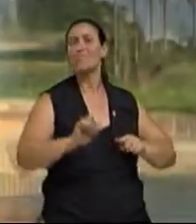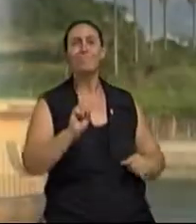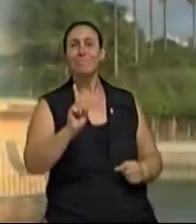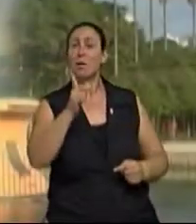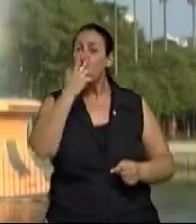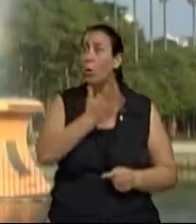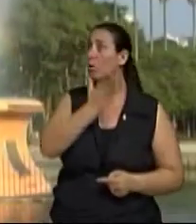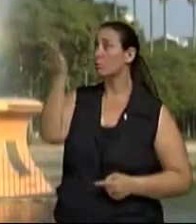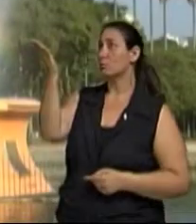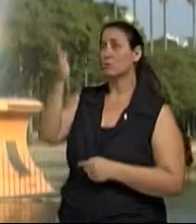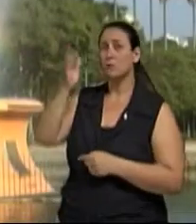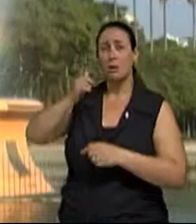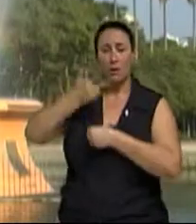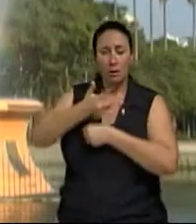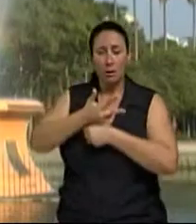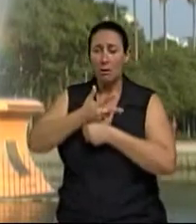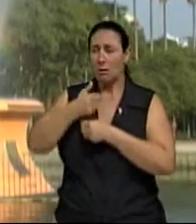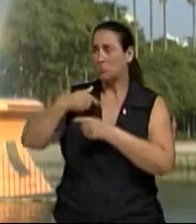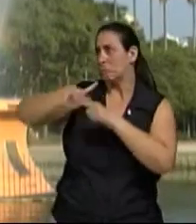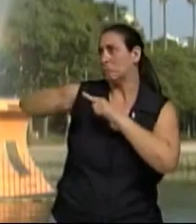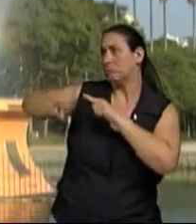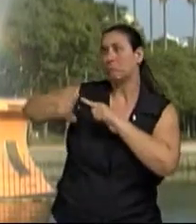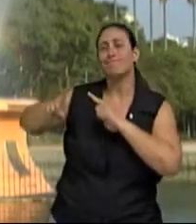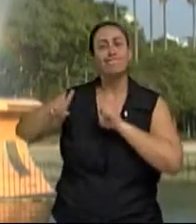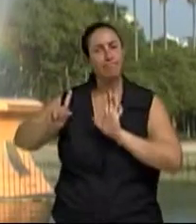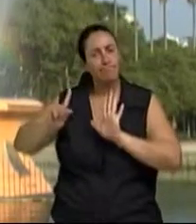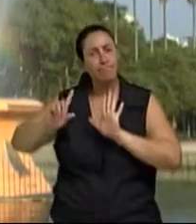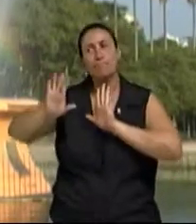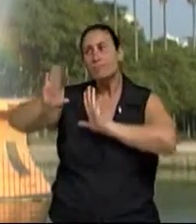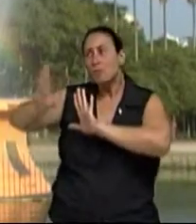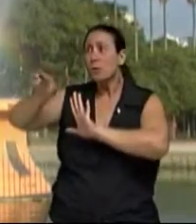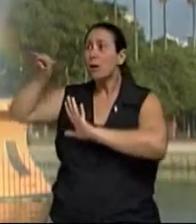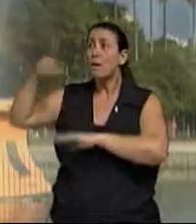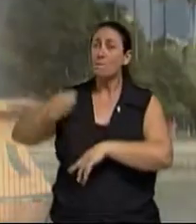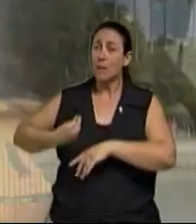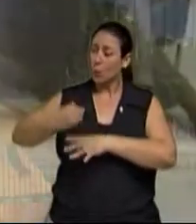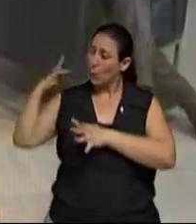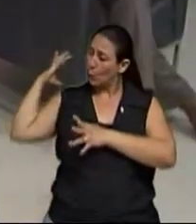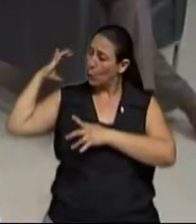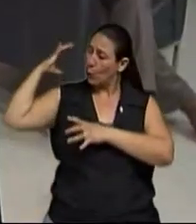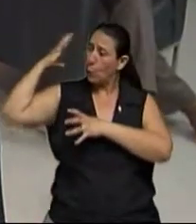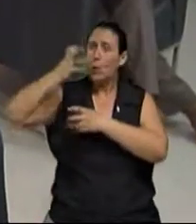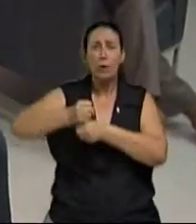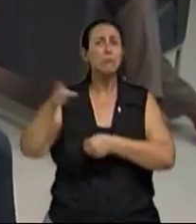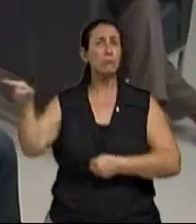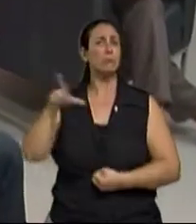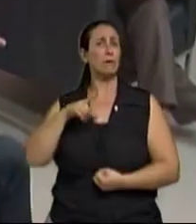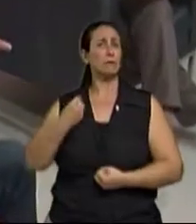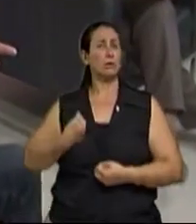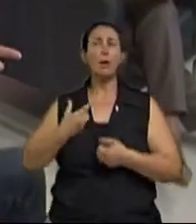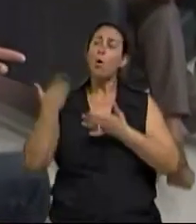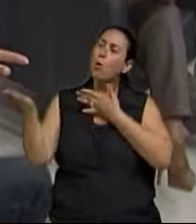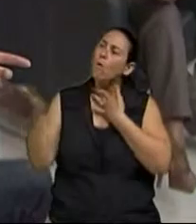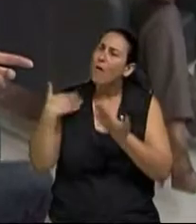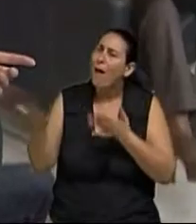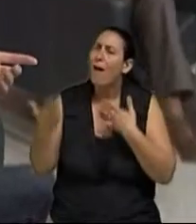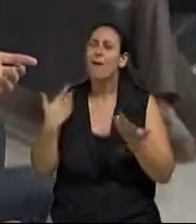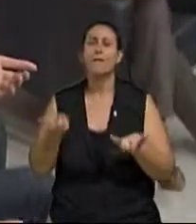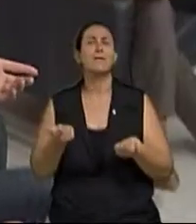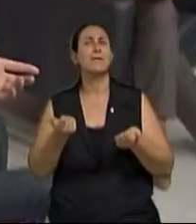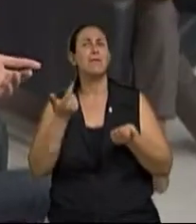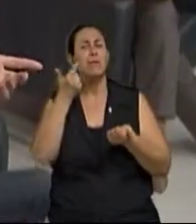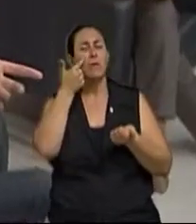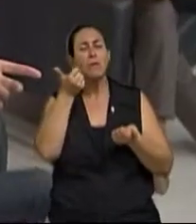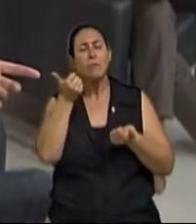permita se soltar mais do que ele conseguiu se permitir ao longo da vida e talvez se possa ter que ter alguma conversa com ele no sentido de